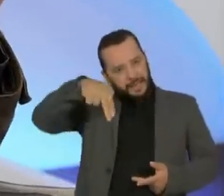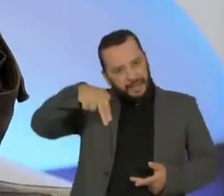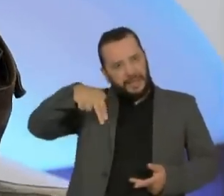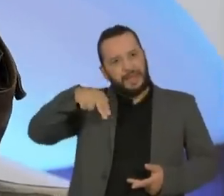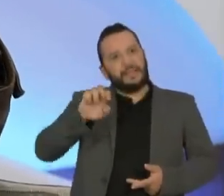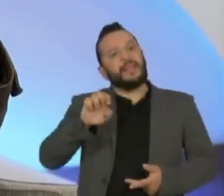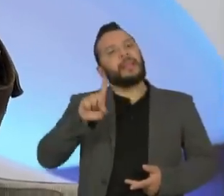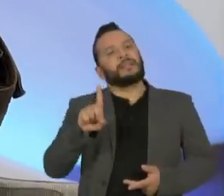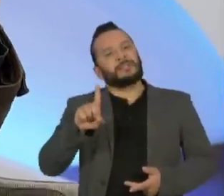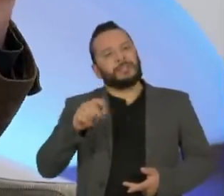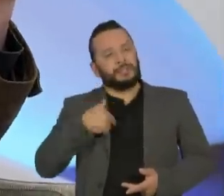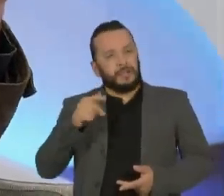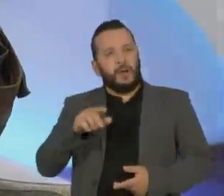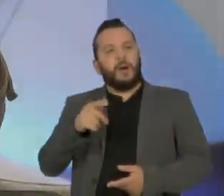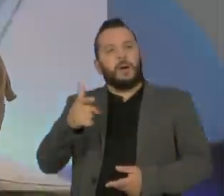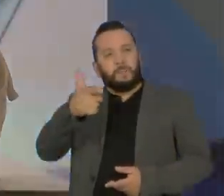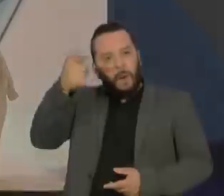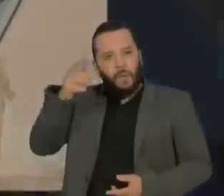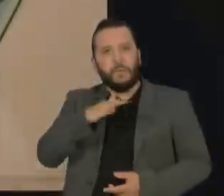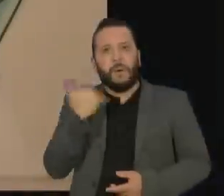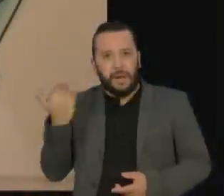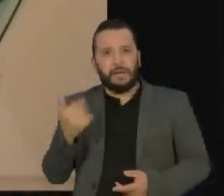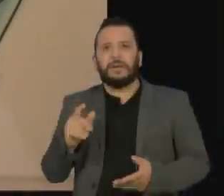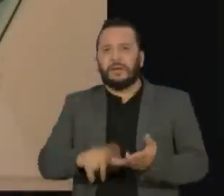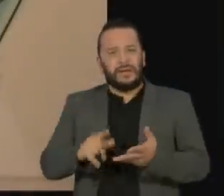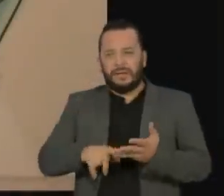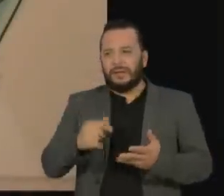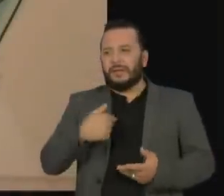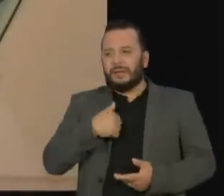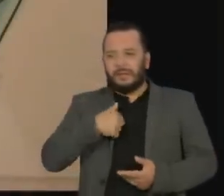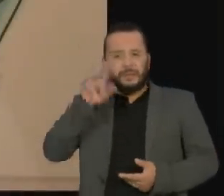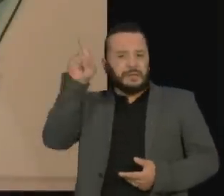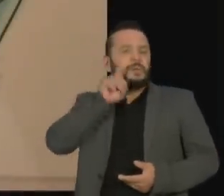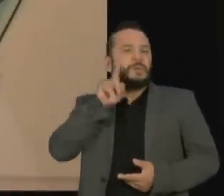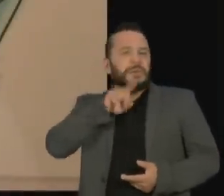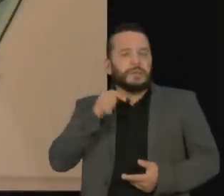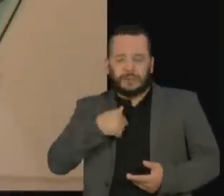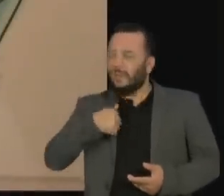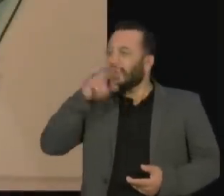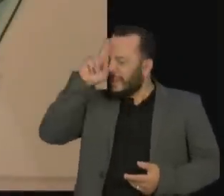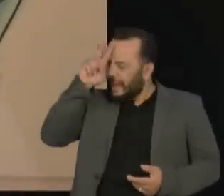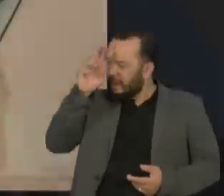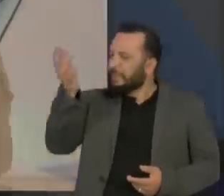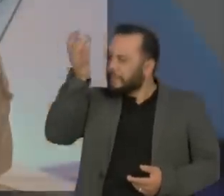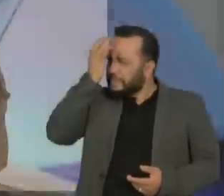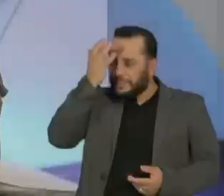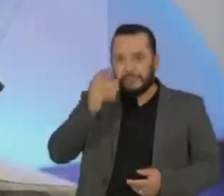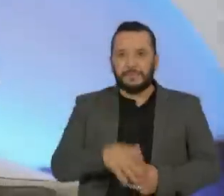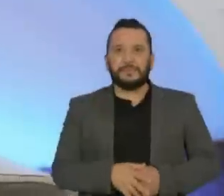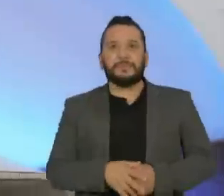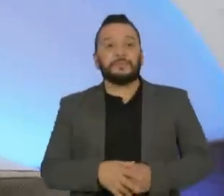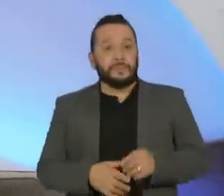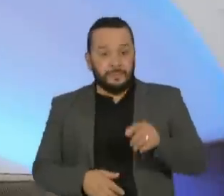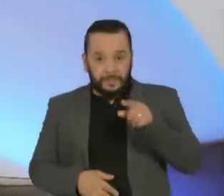das marchinhas, a cabeleira do Zezé, etc e tal. meu tio era um general. Nesse áudio você cita, você tinha esse parente que